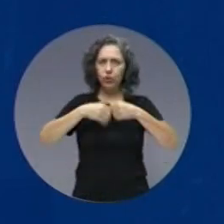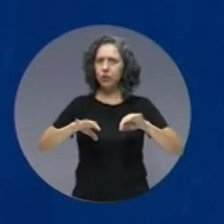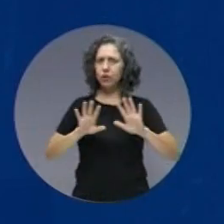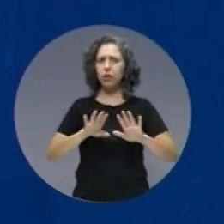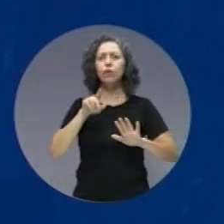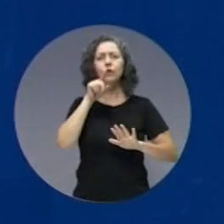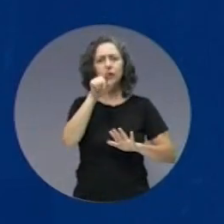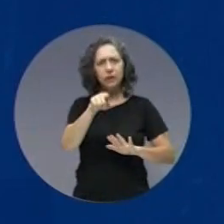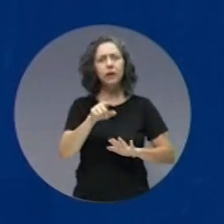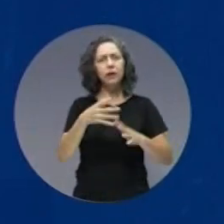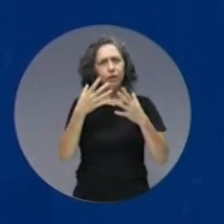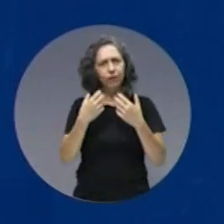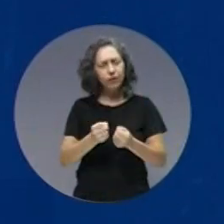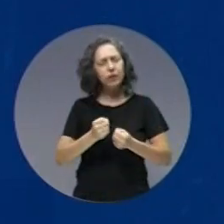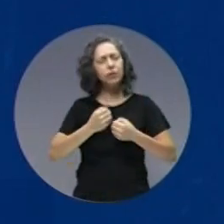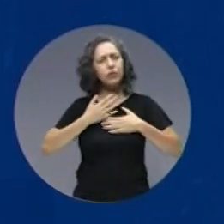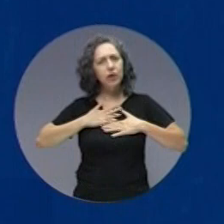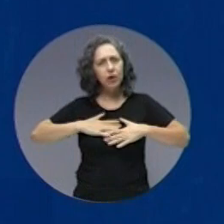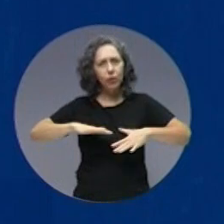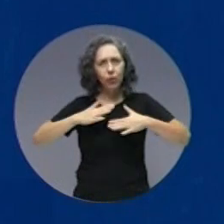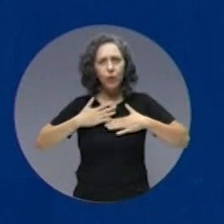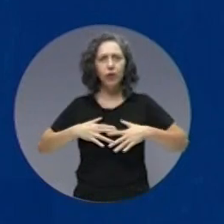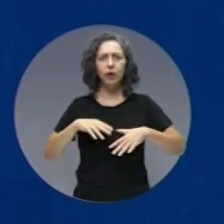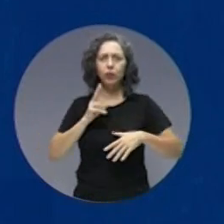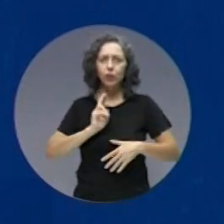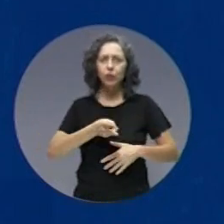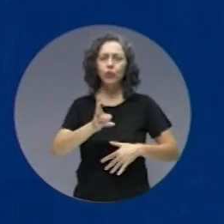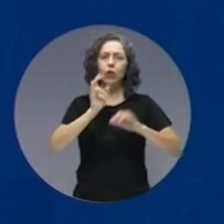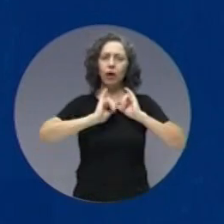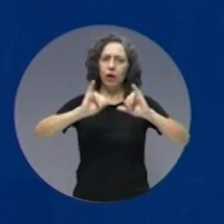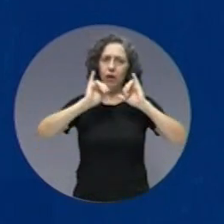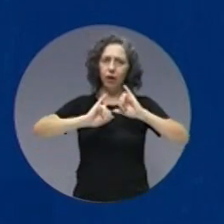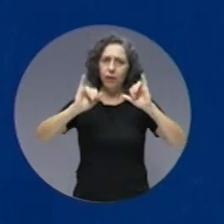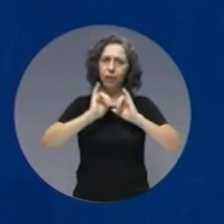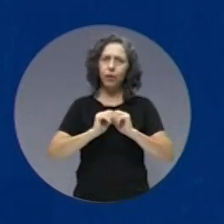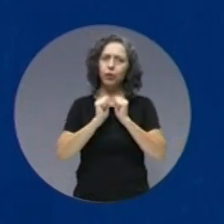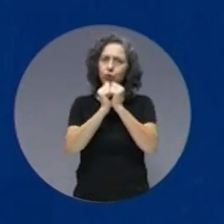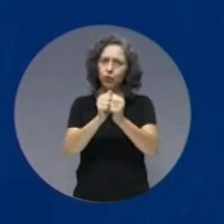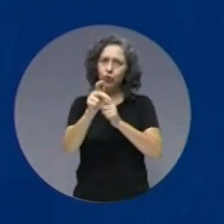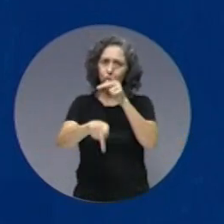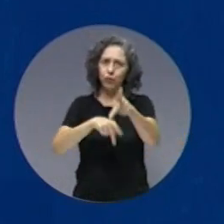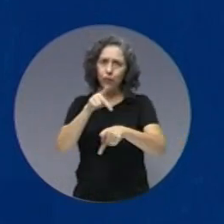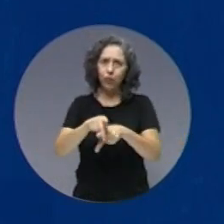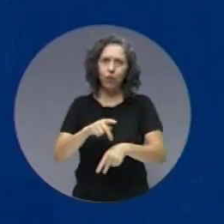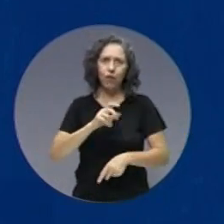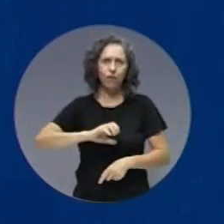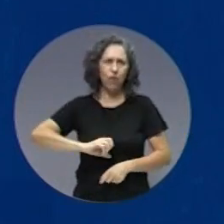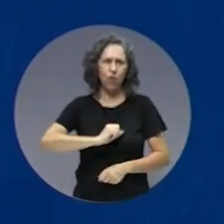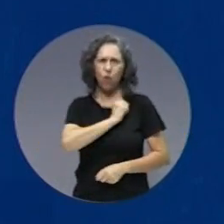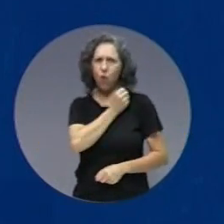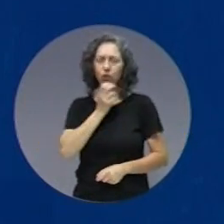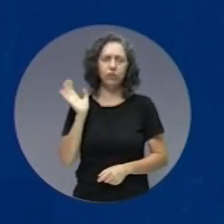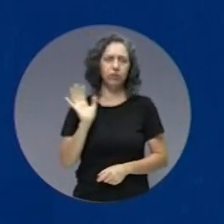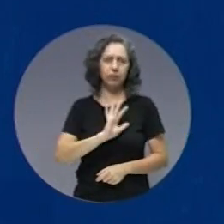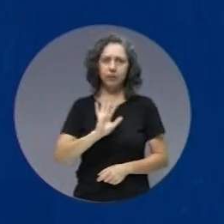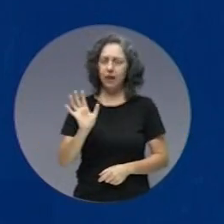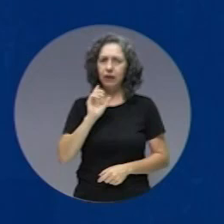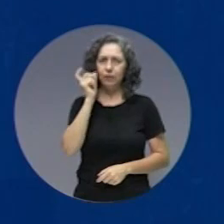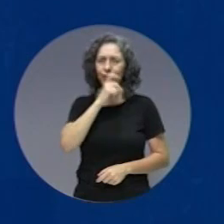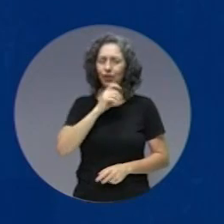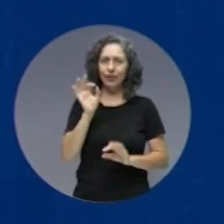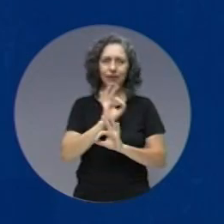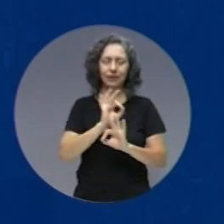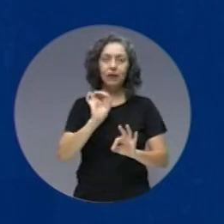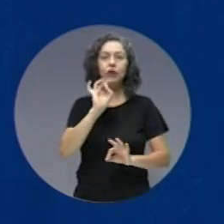você servidora, você servidor, fiquem tranquilos. Vamos continuar a nossa campanha ao lado do povo, sem ódio no coração e sem